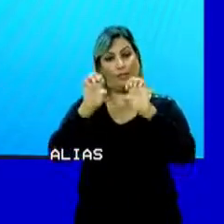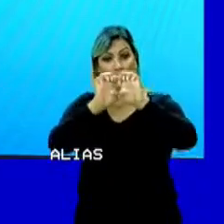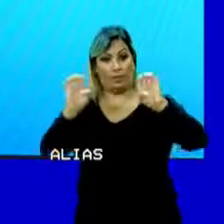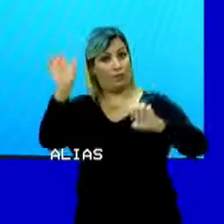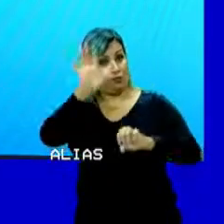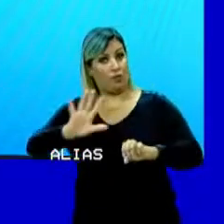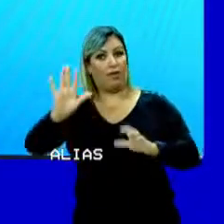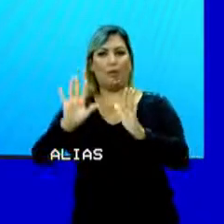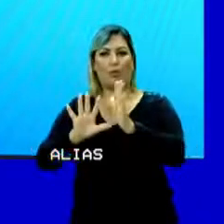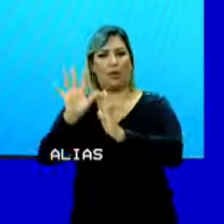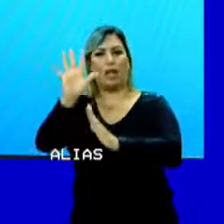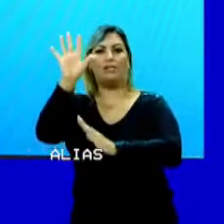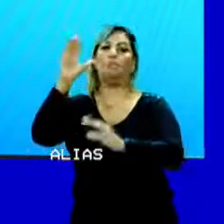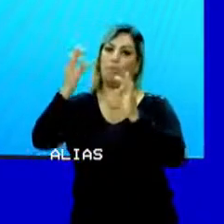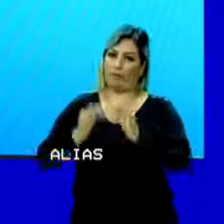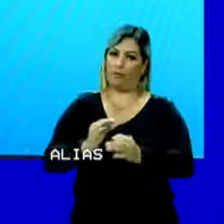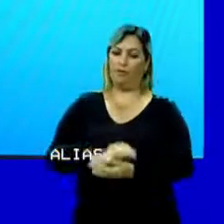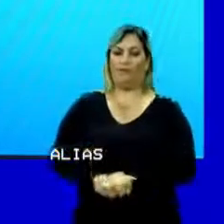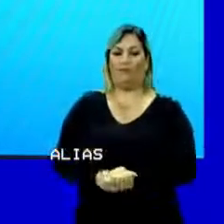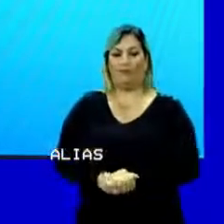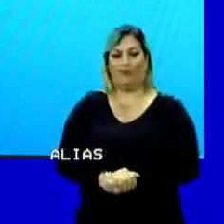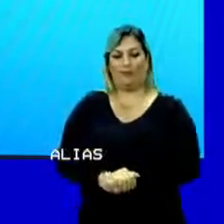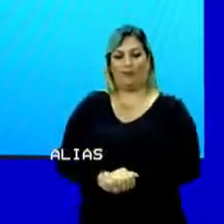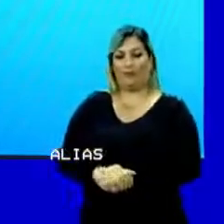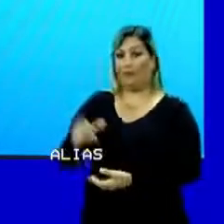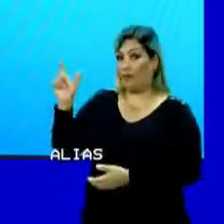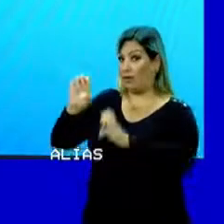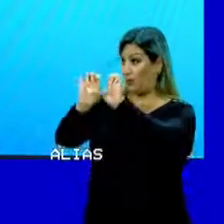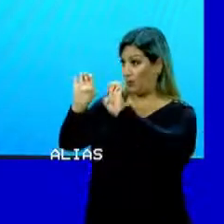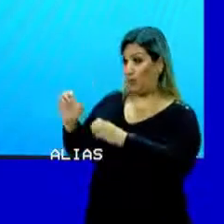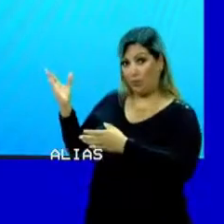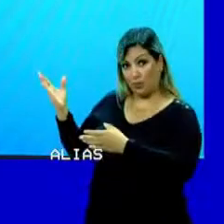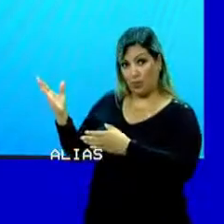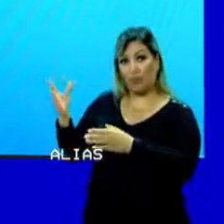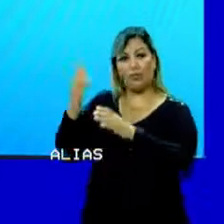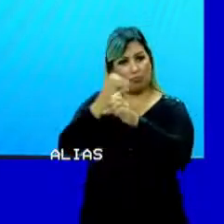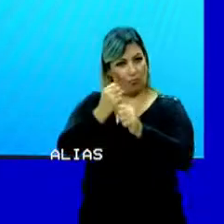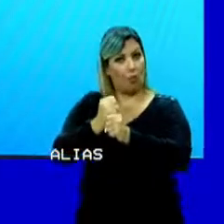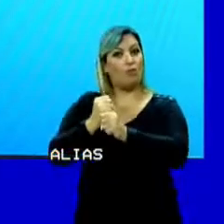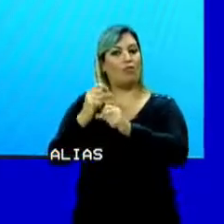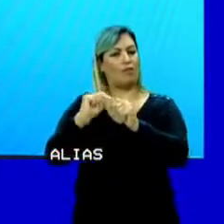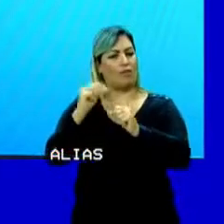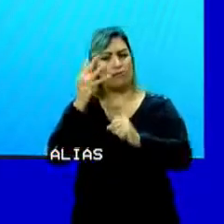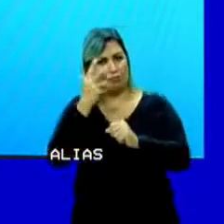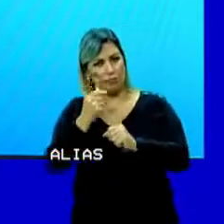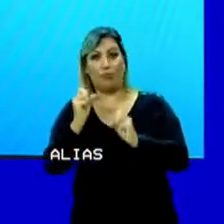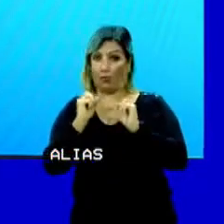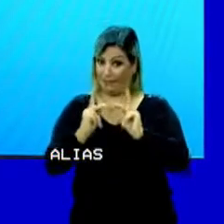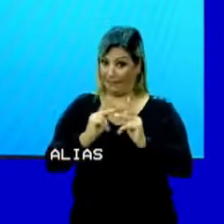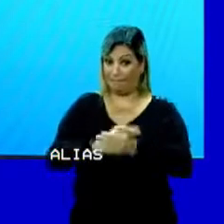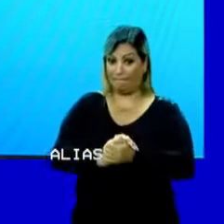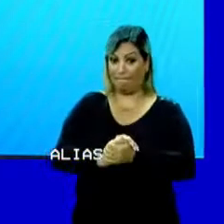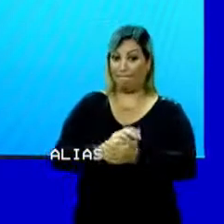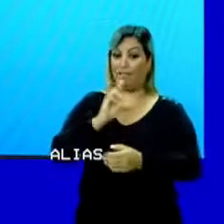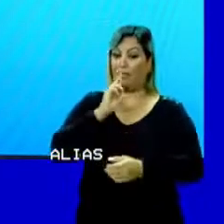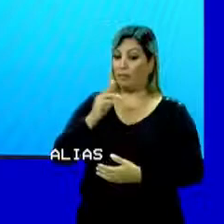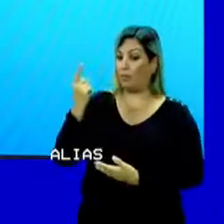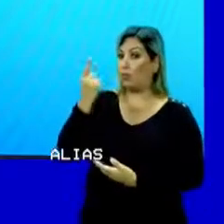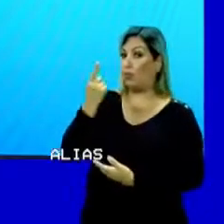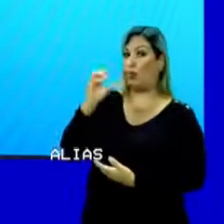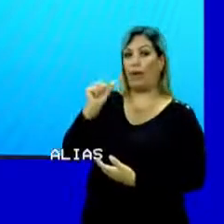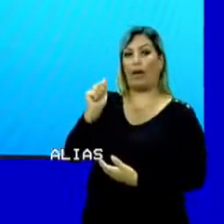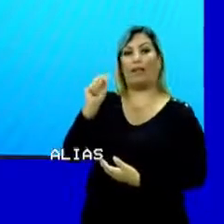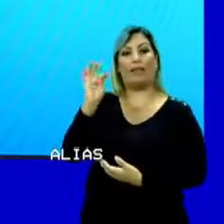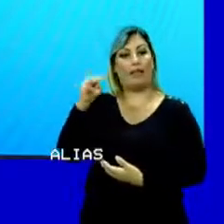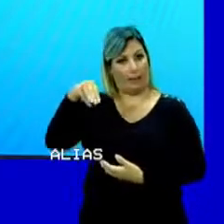a equação geral dos gases perfeitos, ok? Coloquei para vocês aqui, essas continhas vocês fazem bonitinho, tá bom? E fecha em